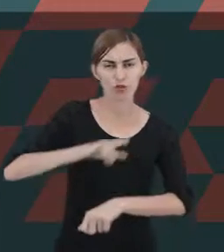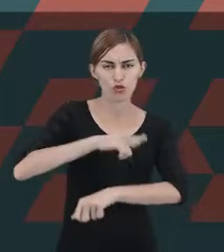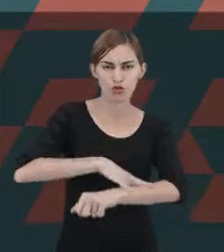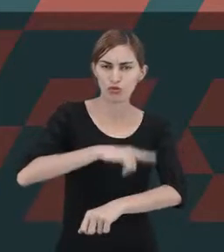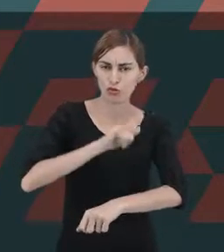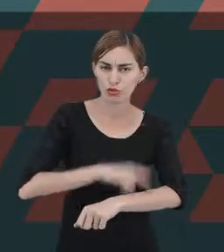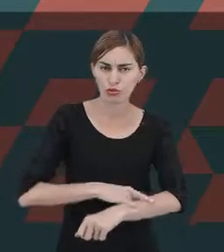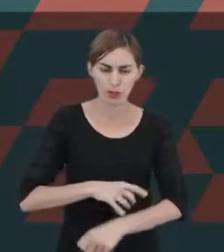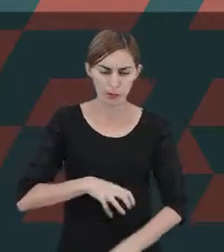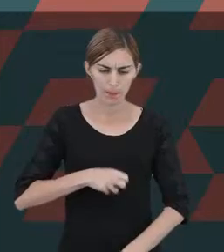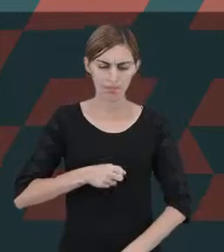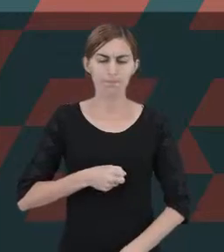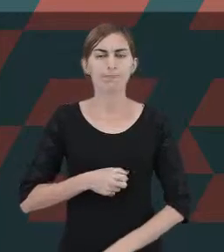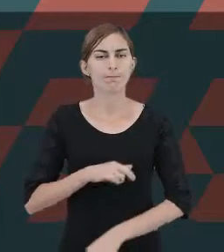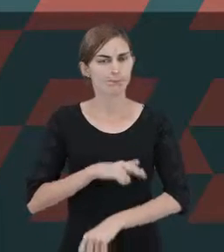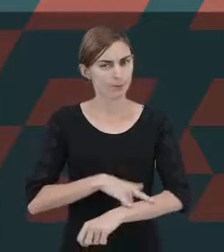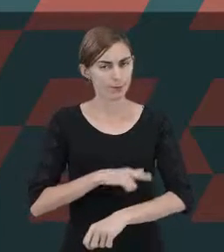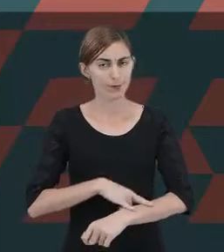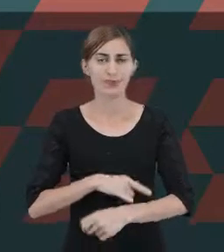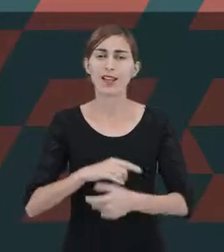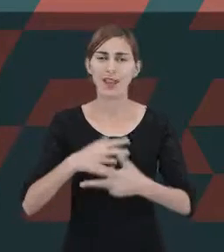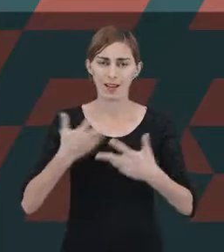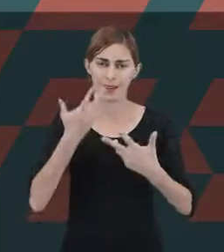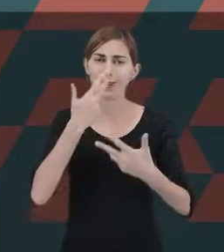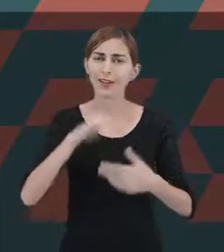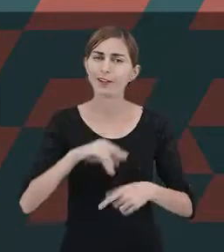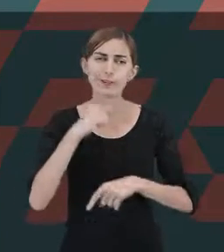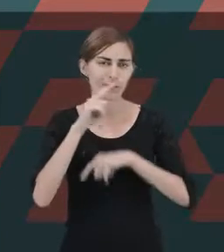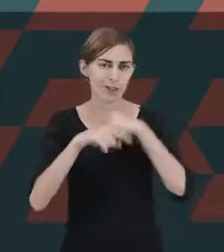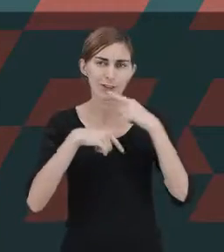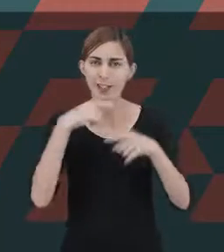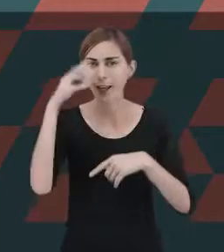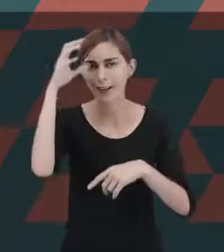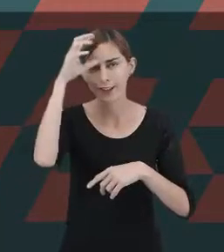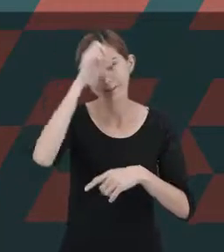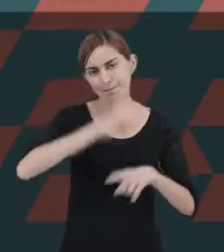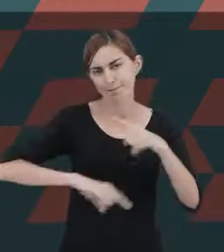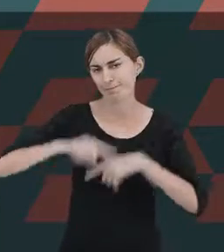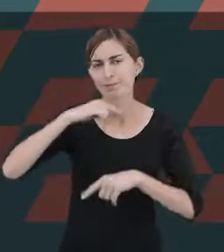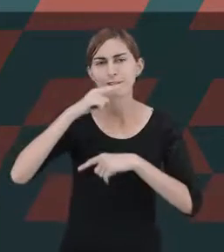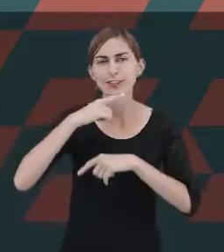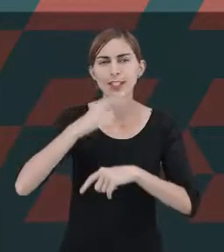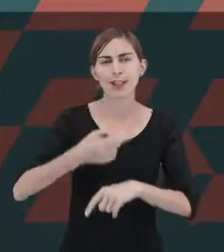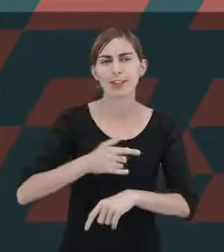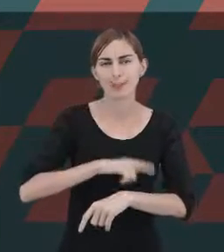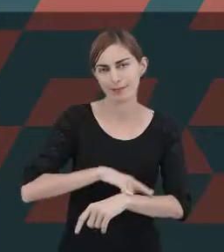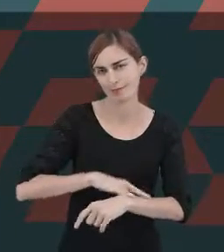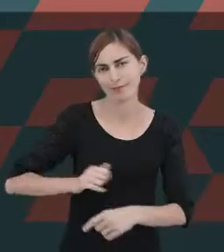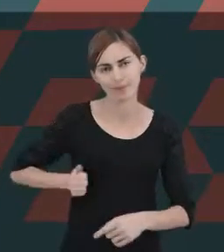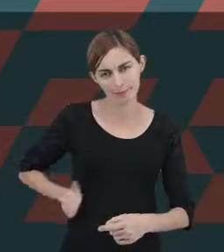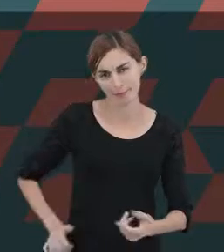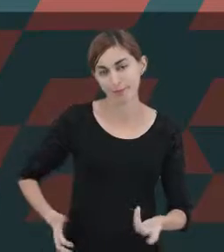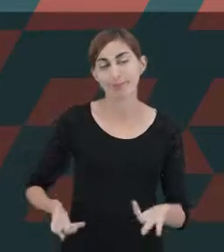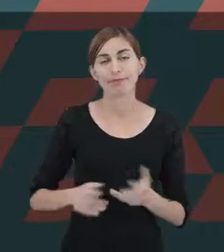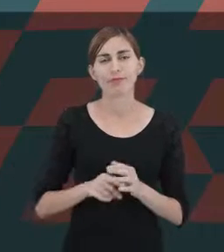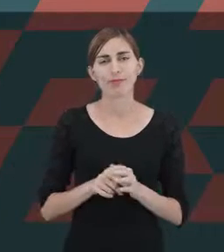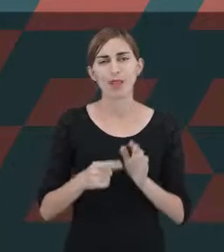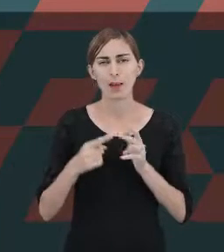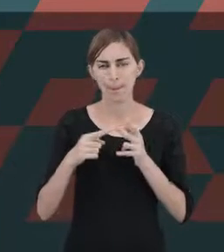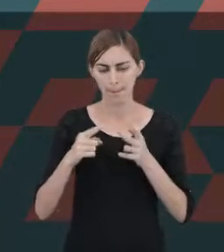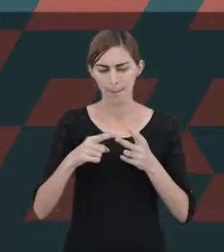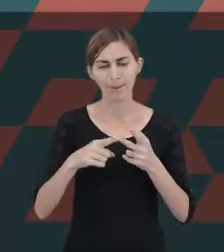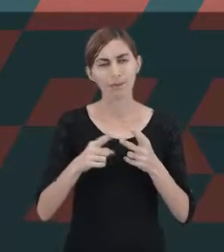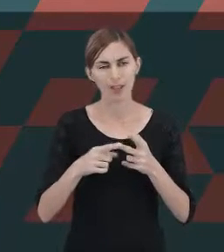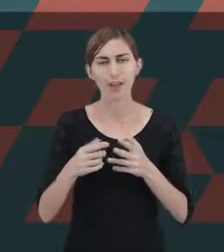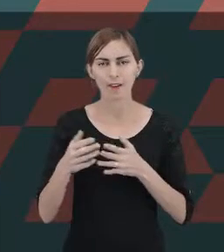num contexto geral, a criança ainda não aprendeu a dominar. E aí ele traz que é na fase anal que a